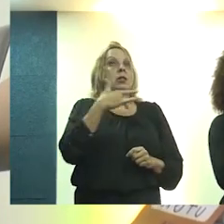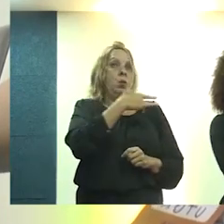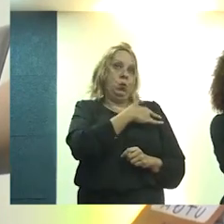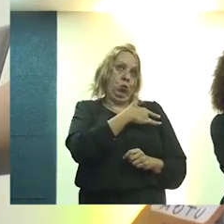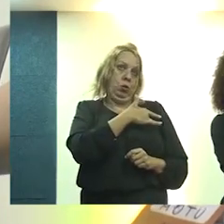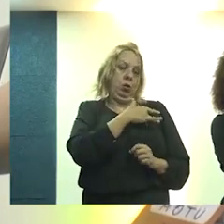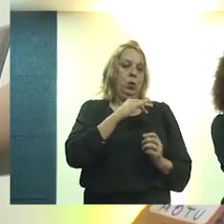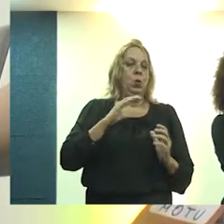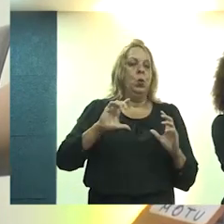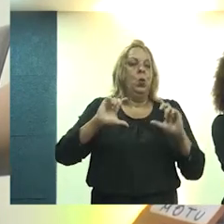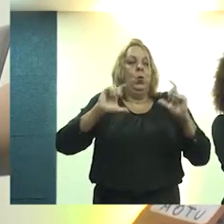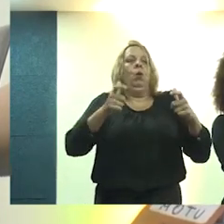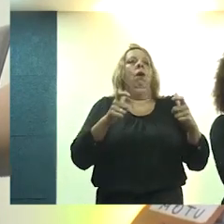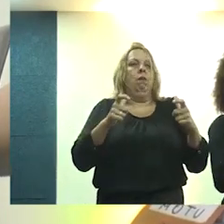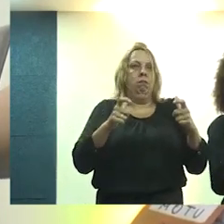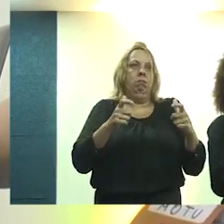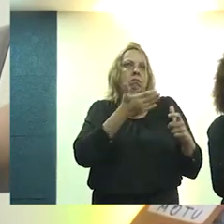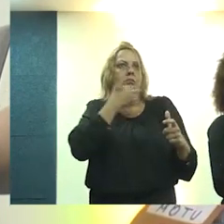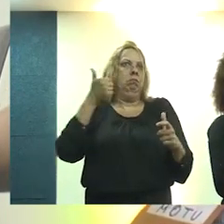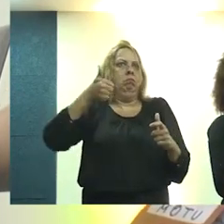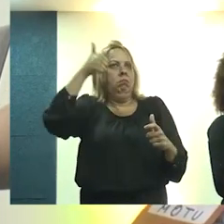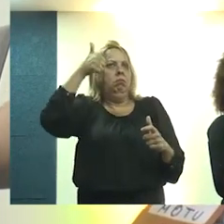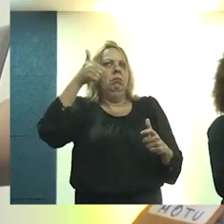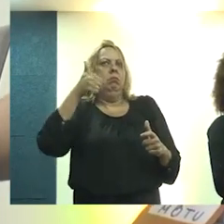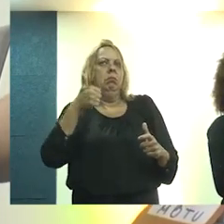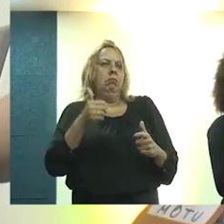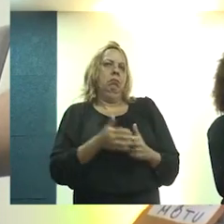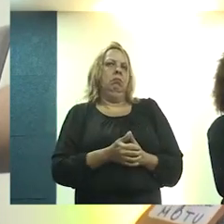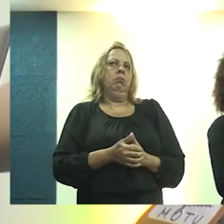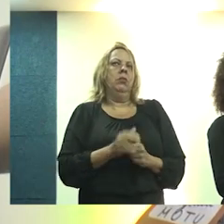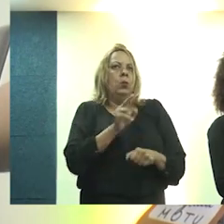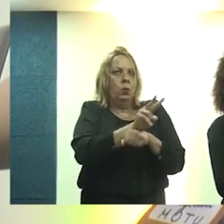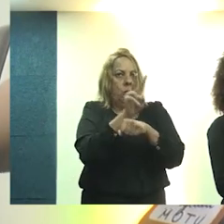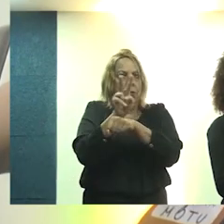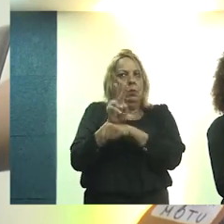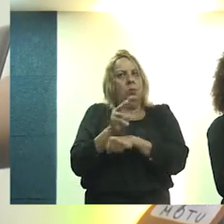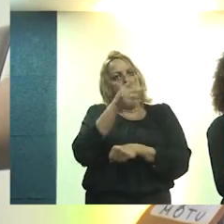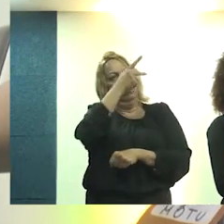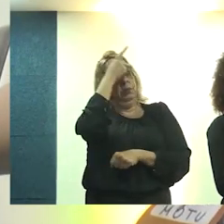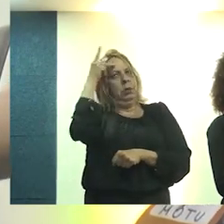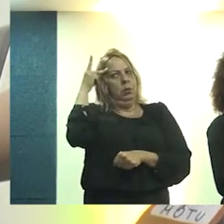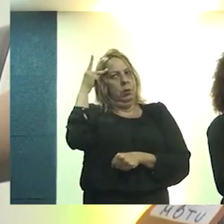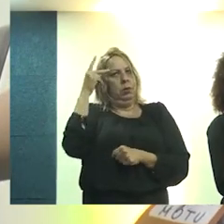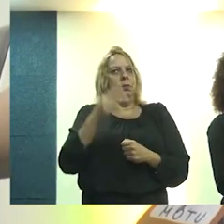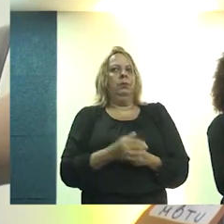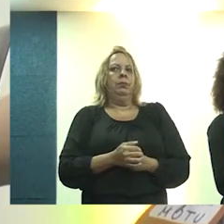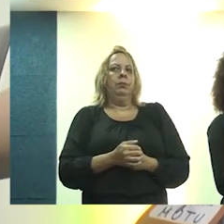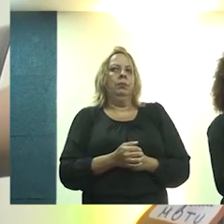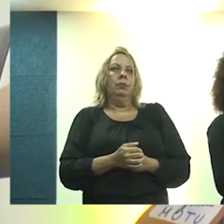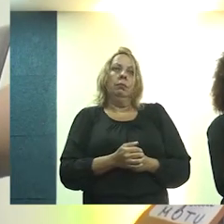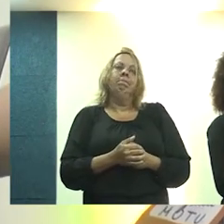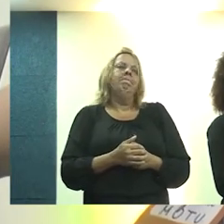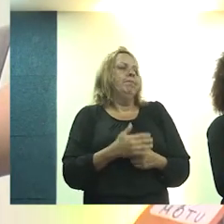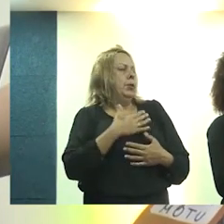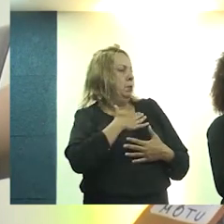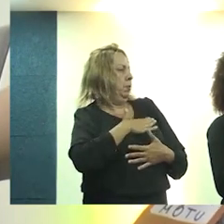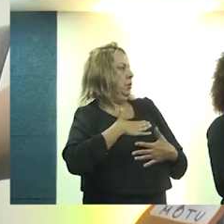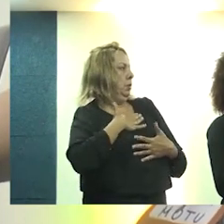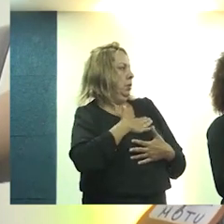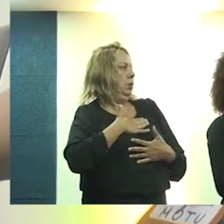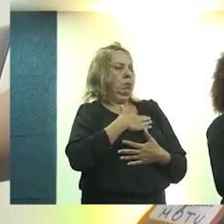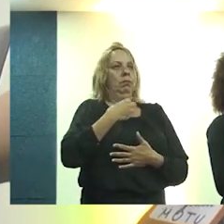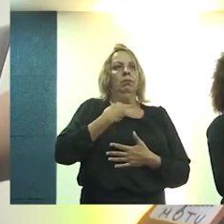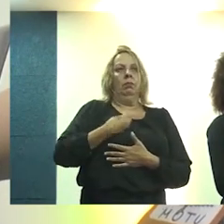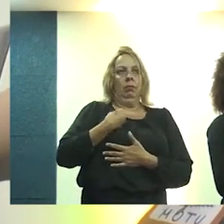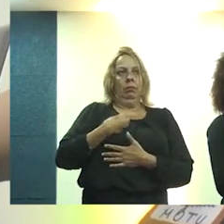do habitar. É melhorar o lugar de vida e cuidar das pessoas. Então, é com muito prazer que estou aqui